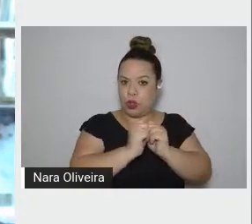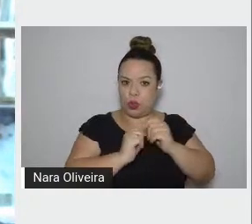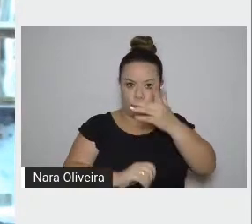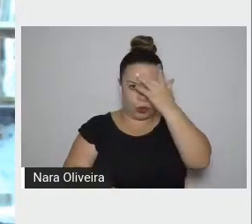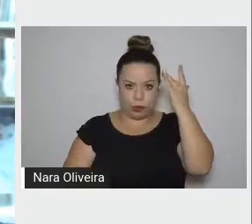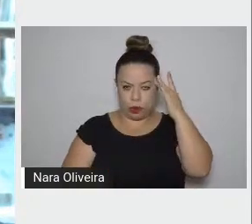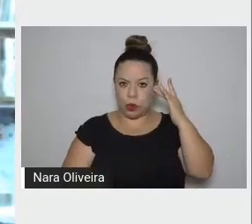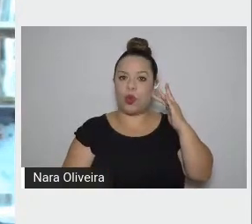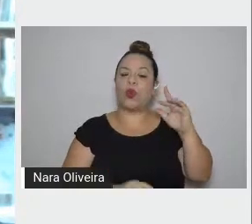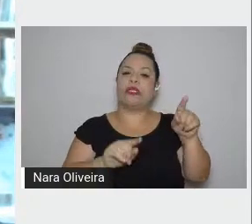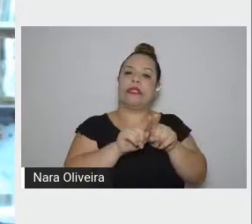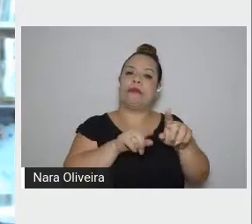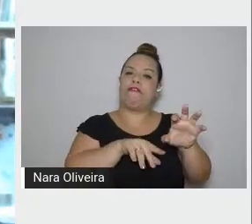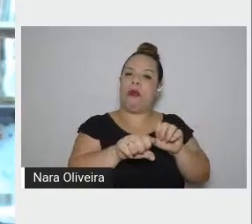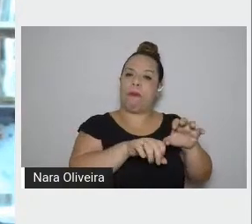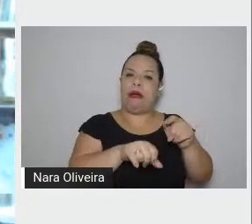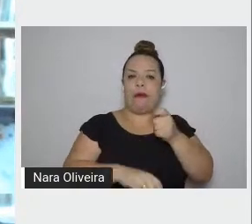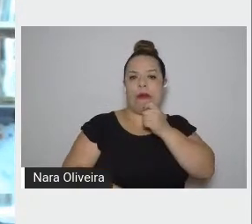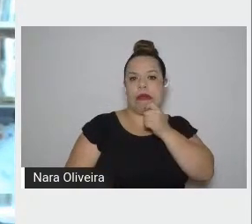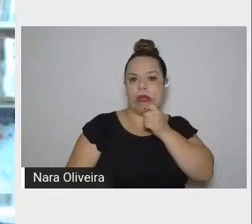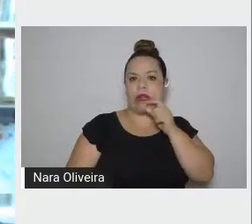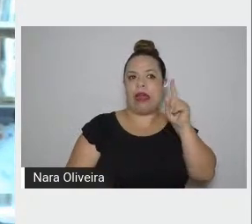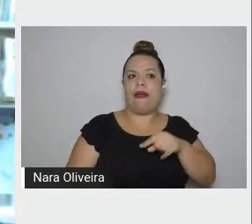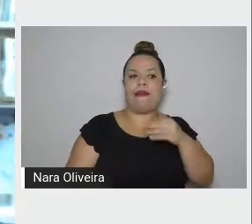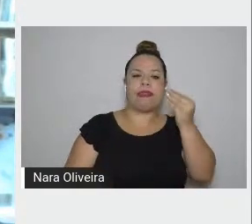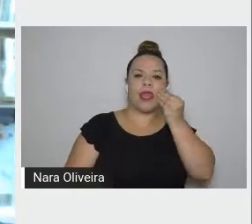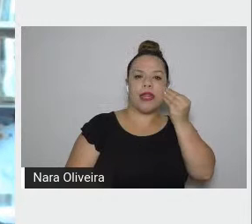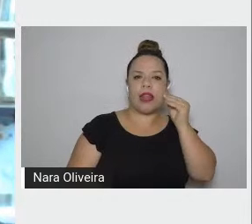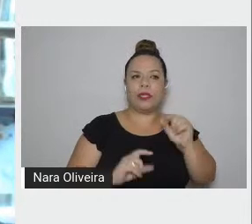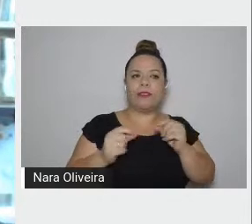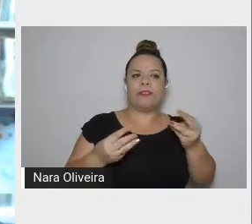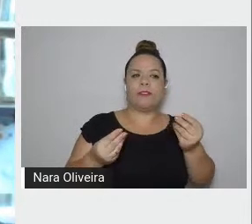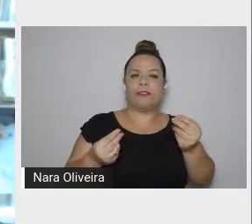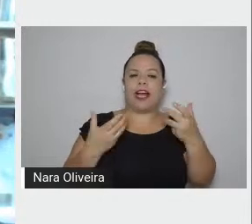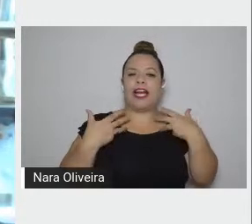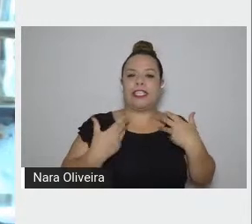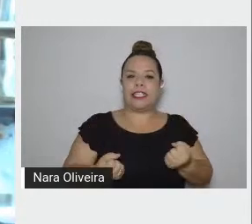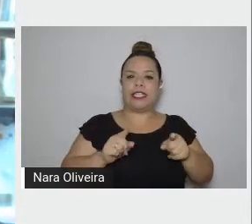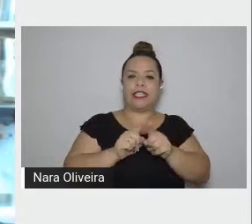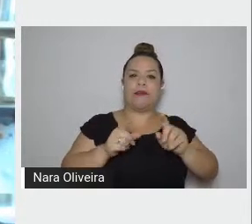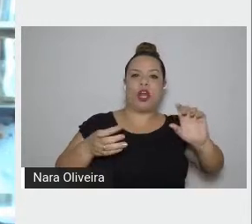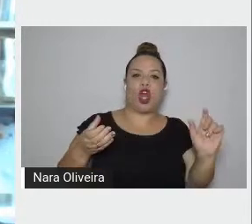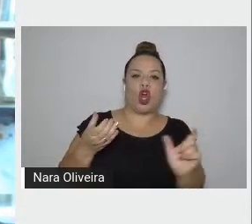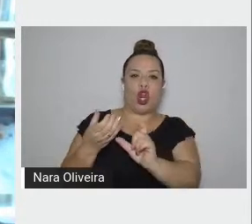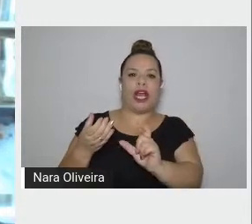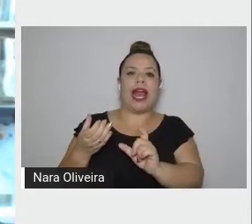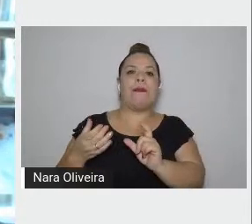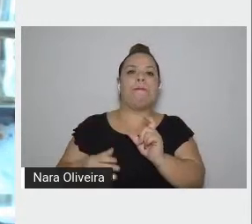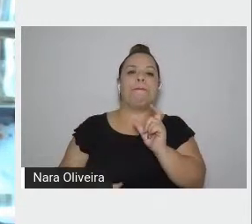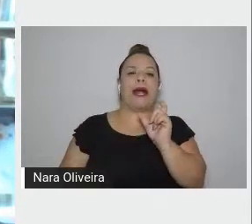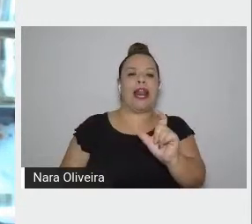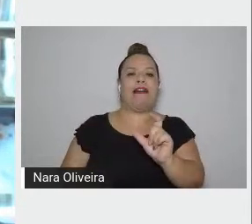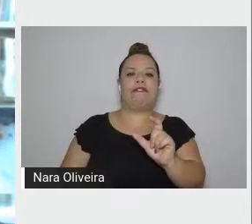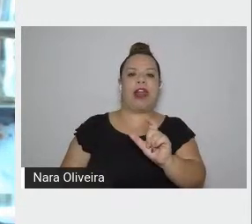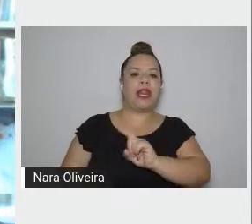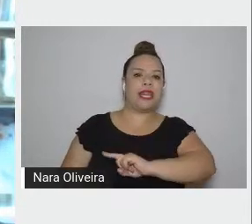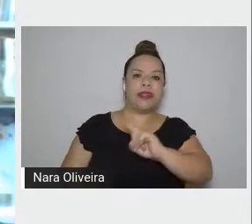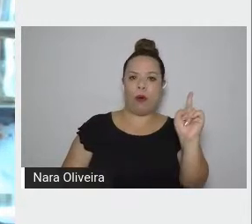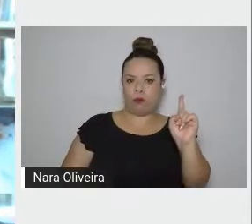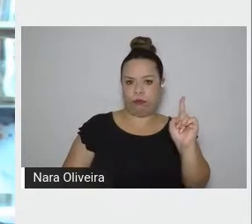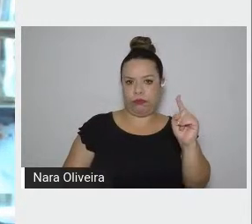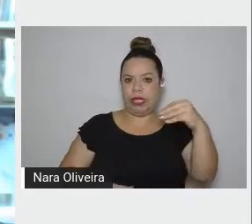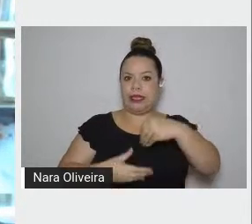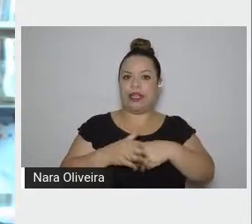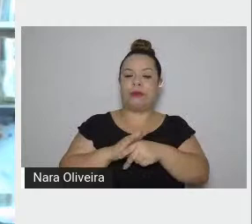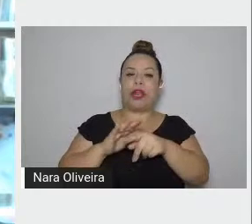é tentado e cede a tentação de incluir a palavra não na frase